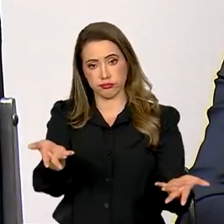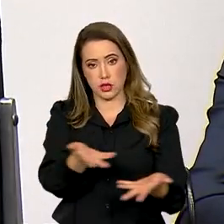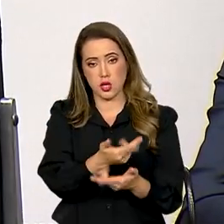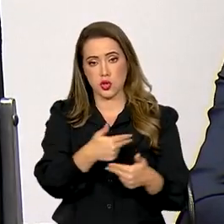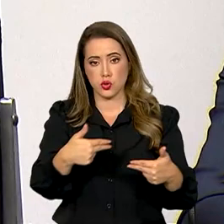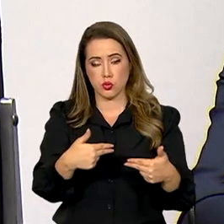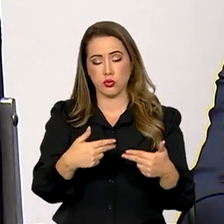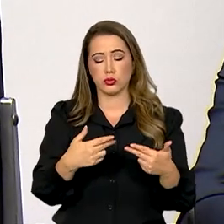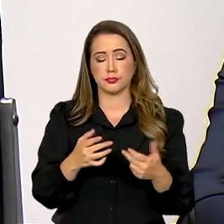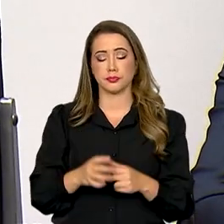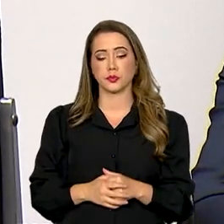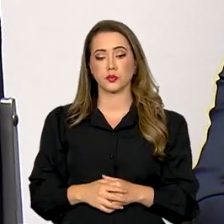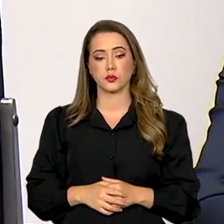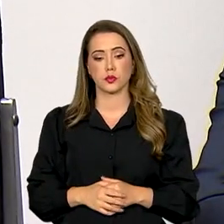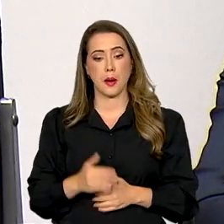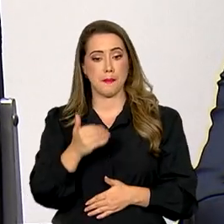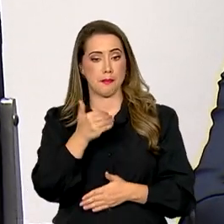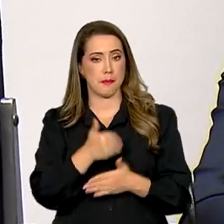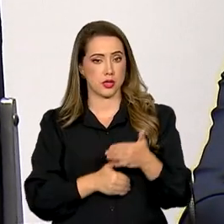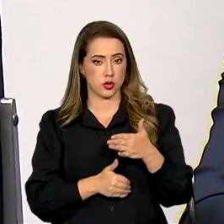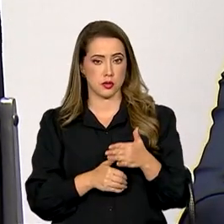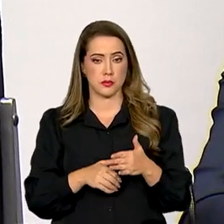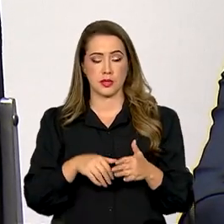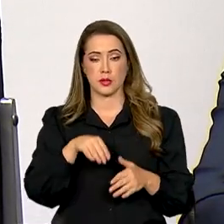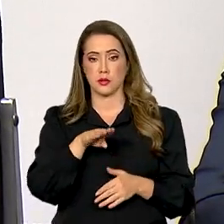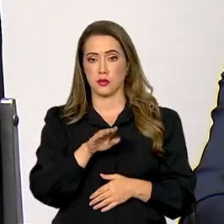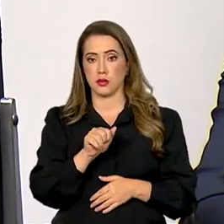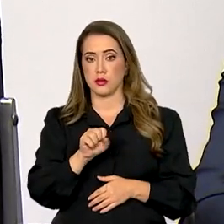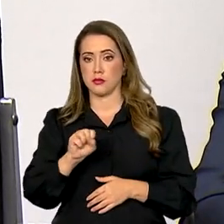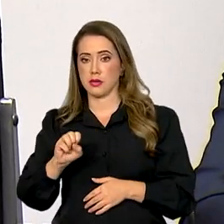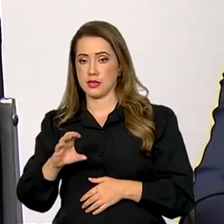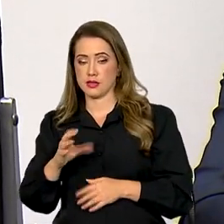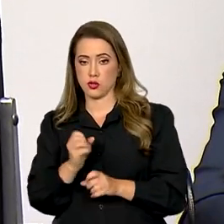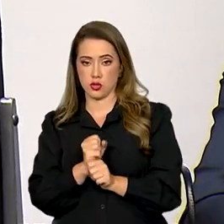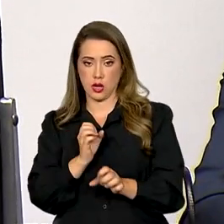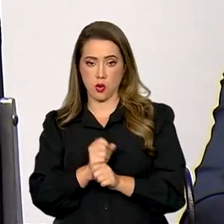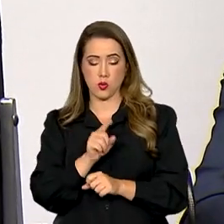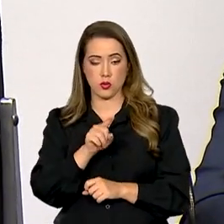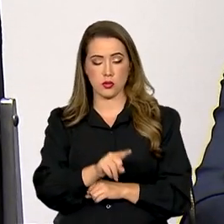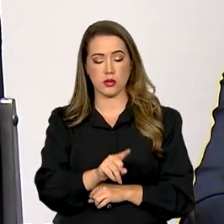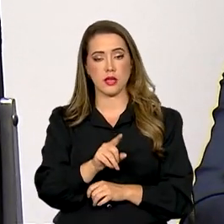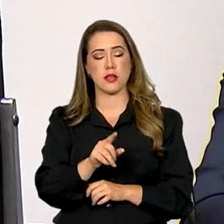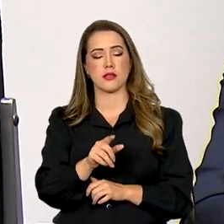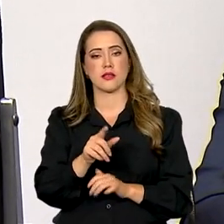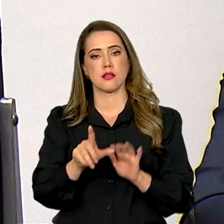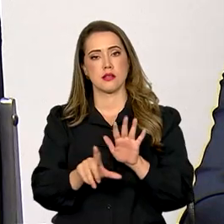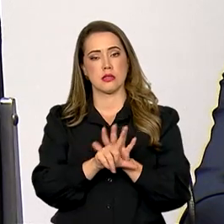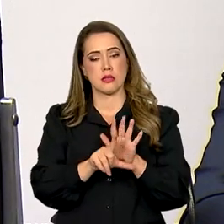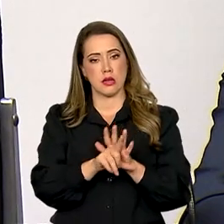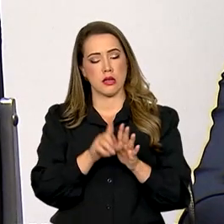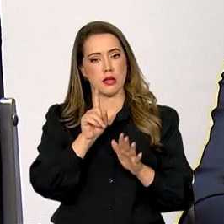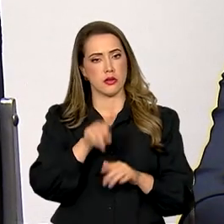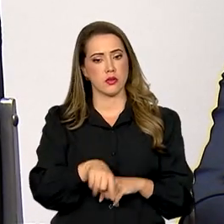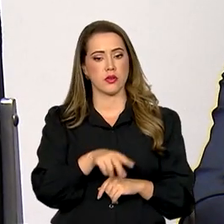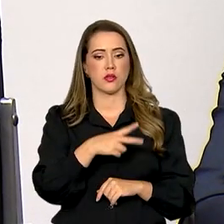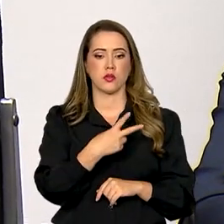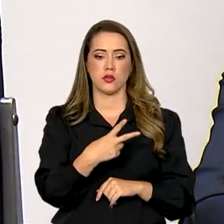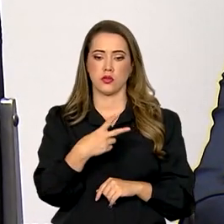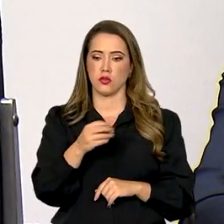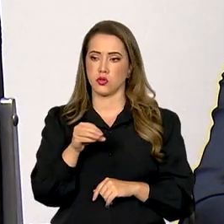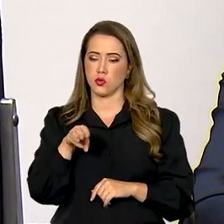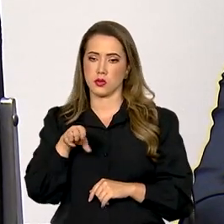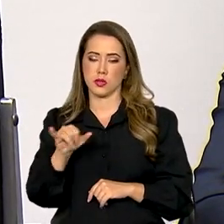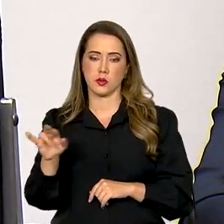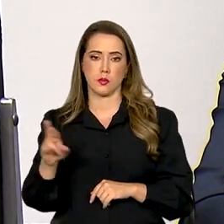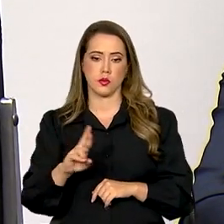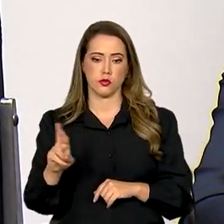abatimento da base de cálculo projetada para este ano, desse dispositivo, é de 200 bilhões